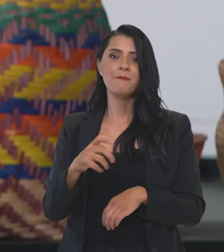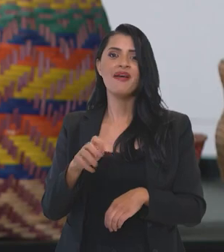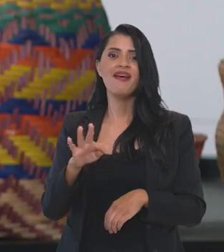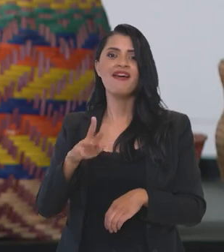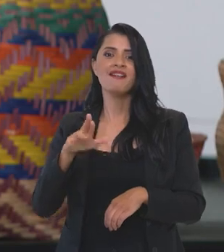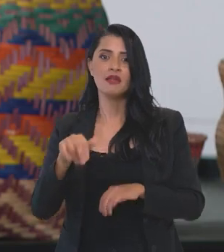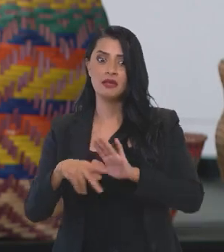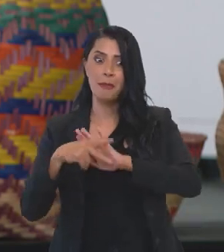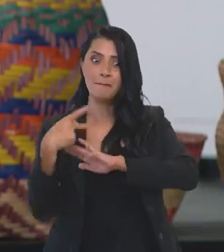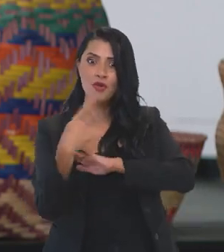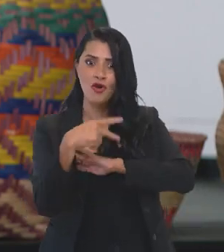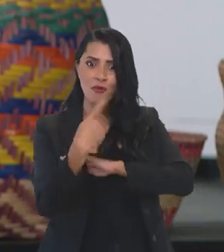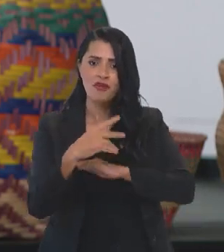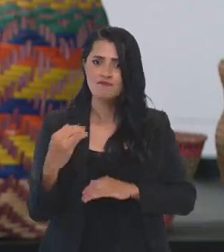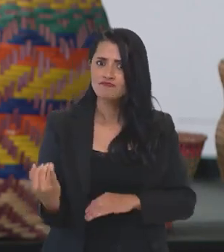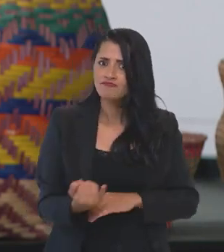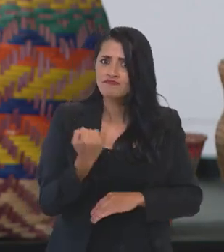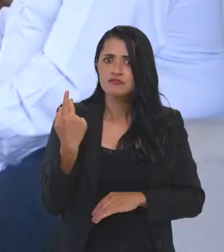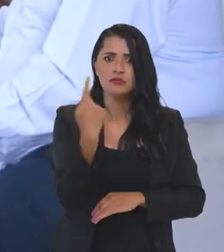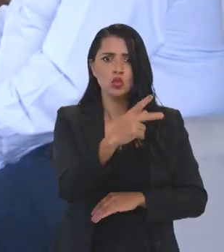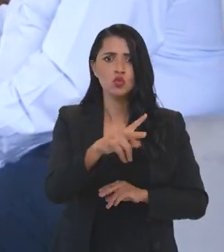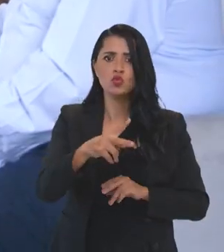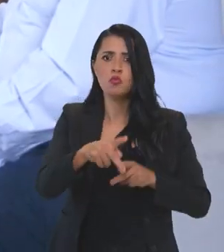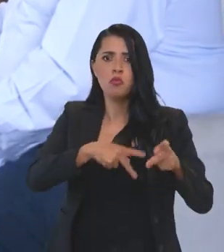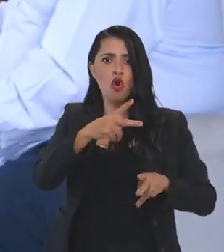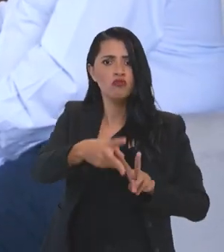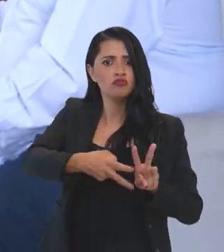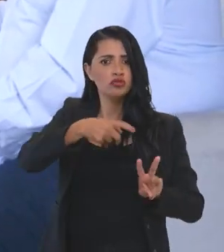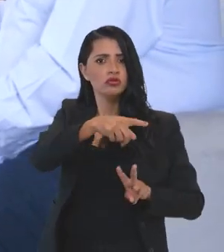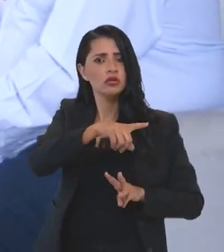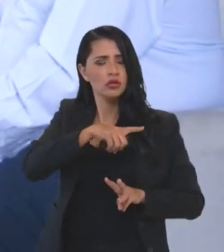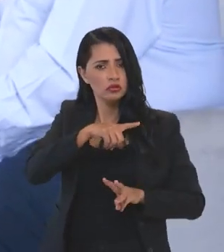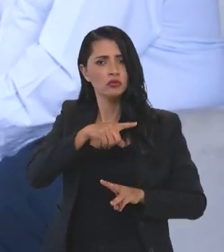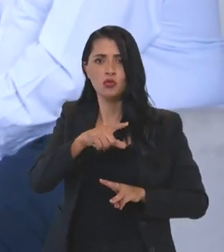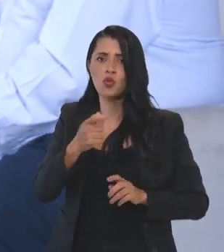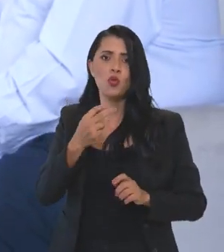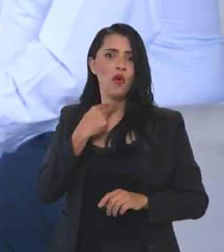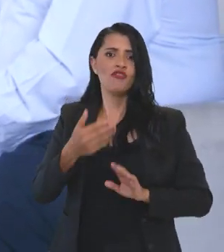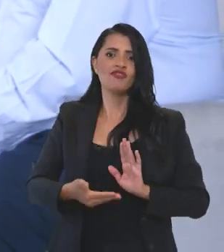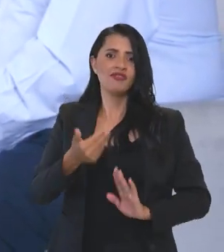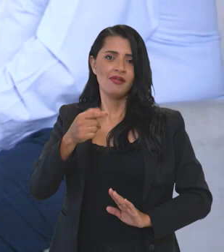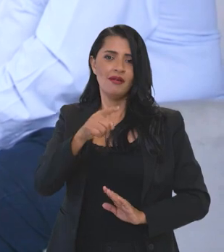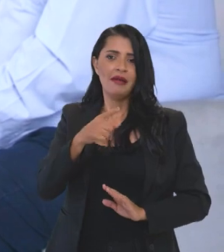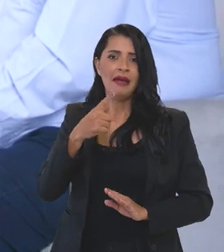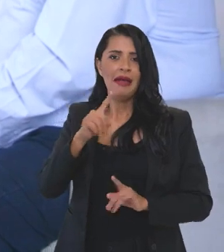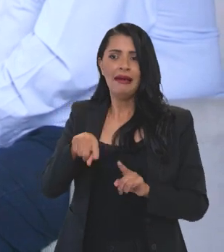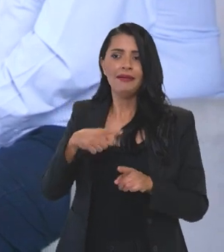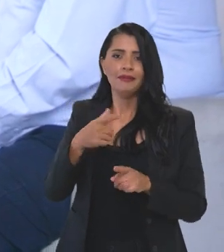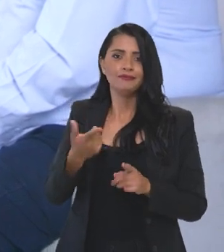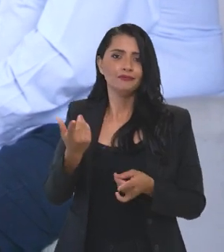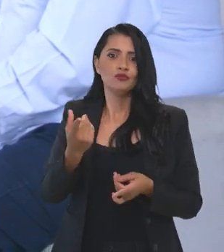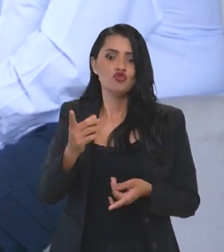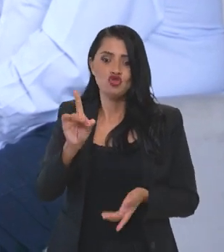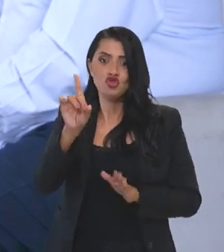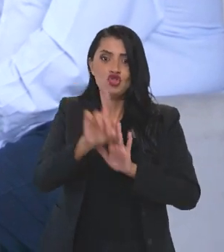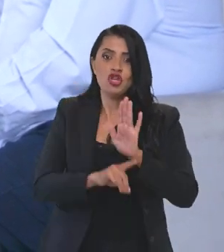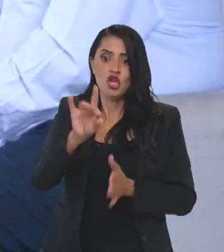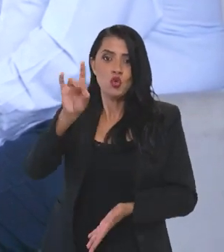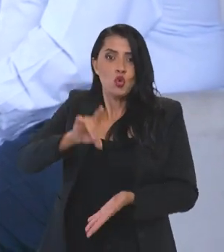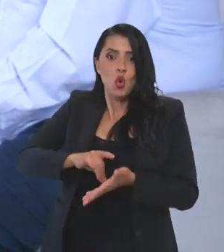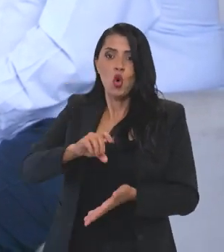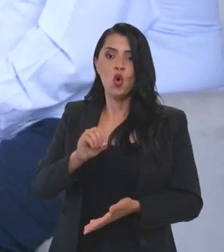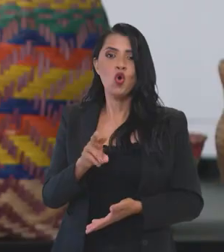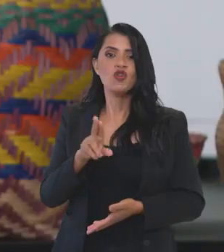fundamentais dos povos indígenas, em questão. O que acontece? Acontece que se desconsidera o direito